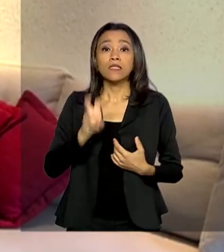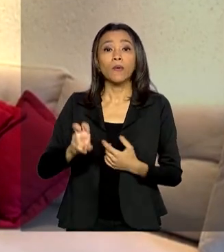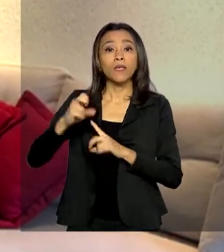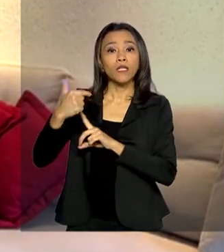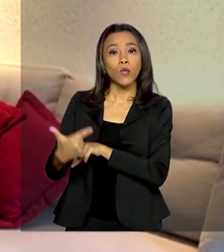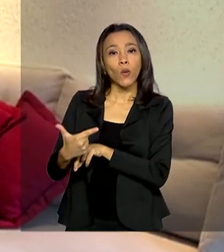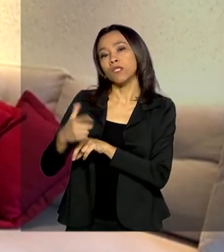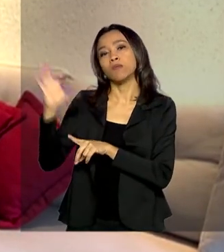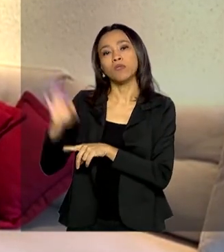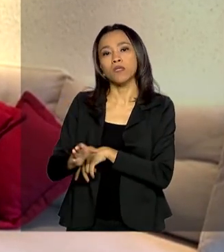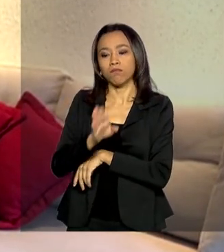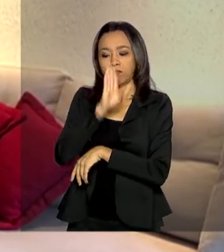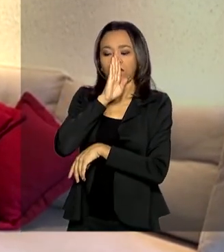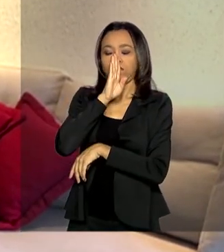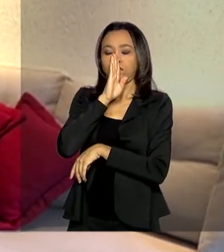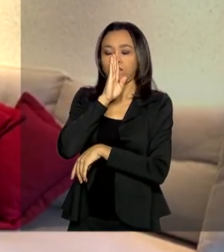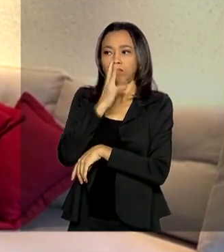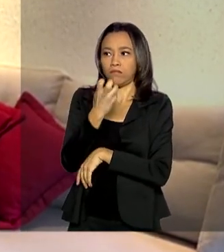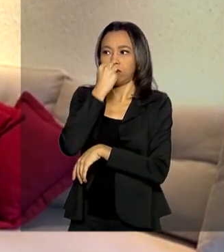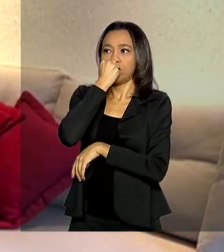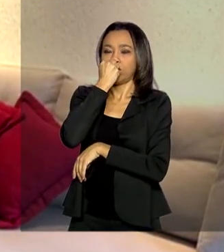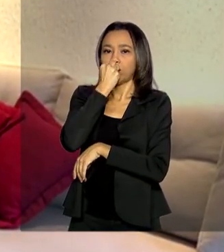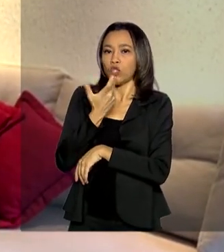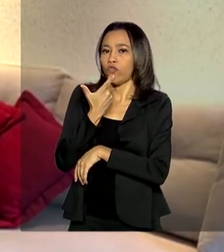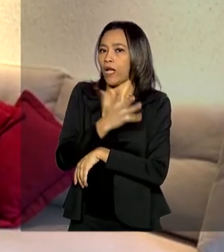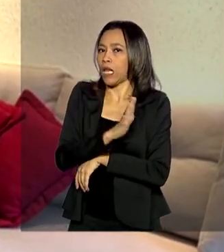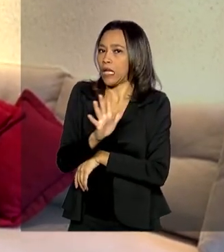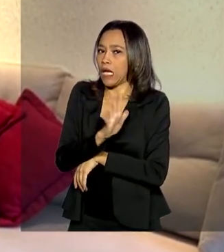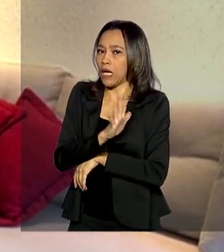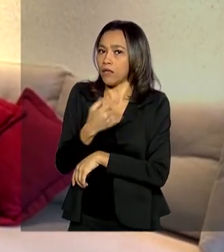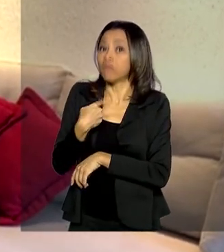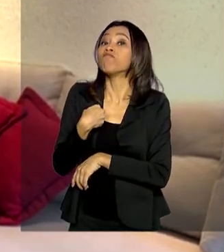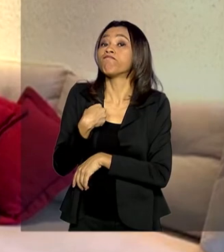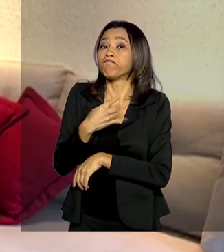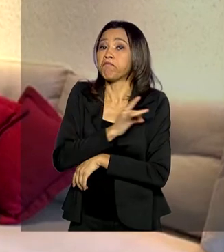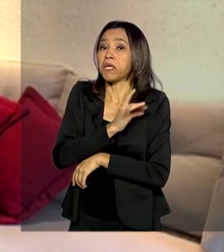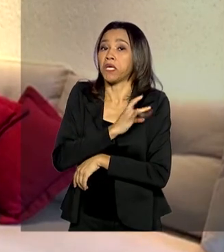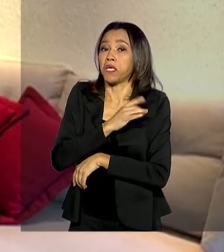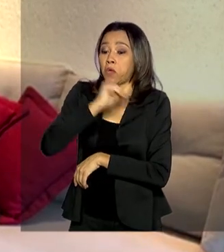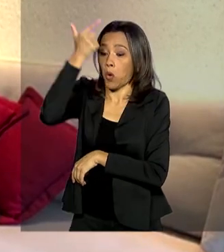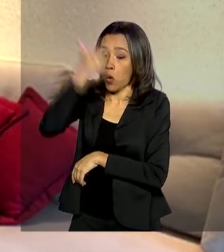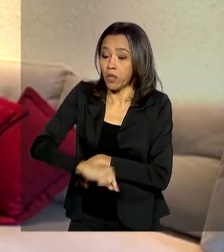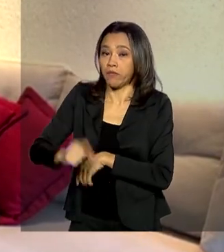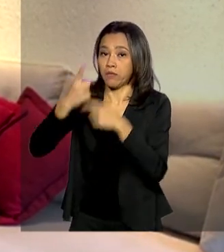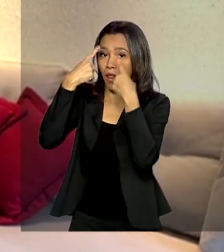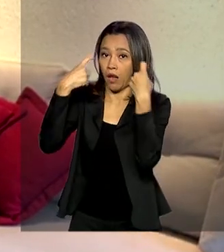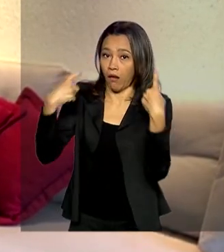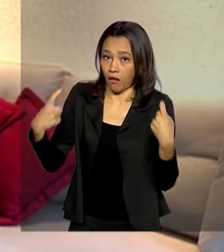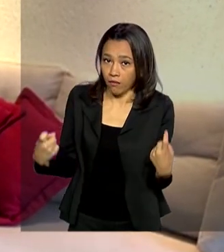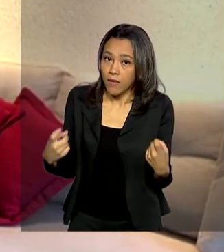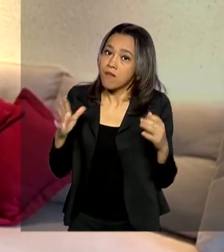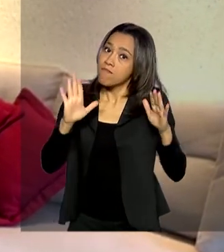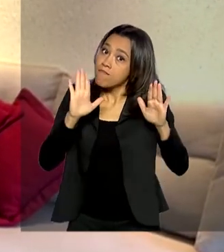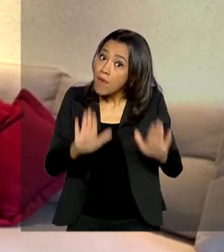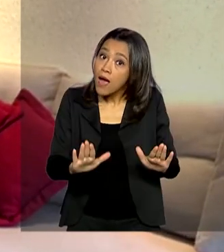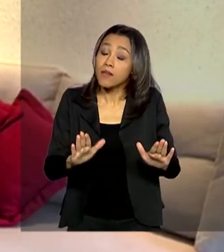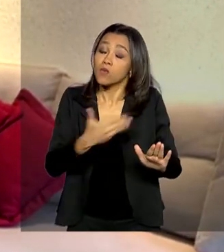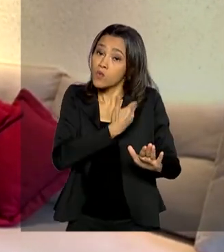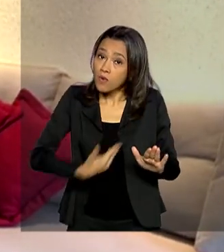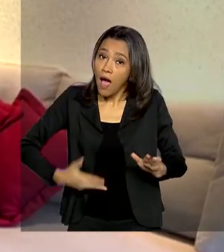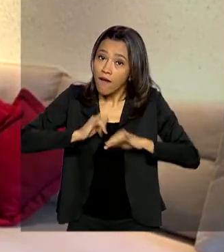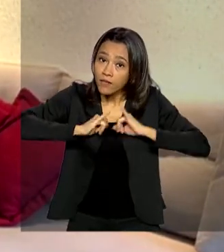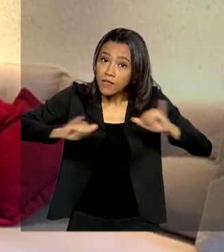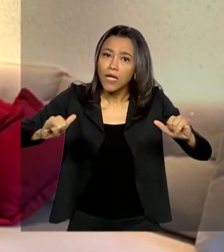decidem se calar, com medo de novas agressões. Mas as autoridades alertam que a denúncia é uma